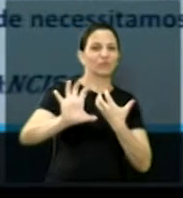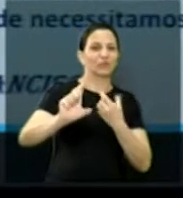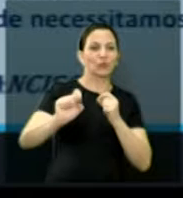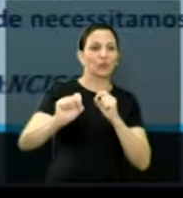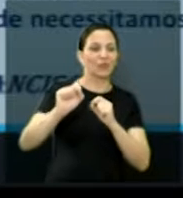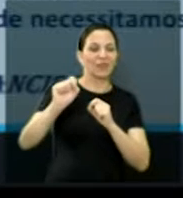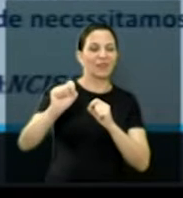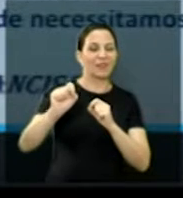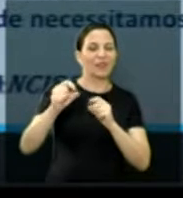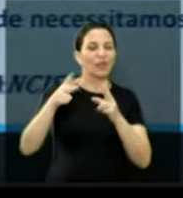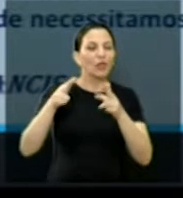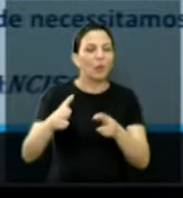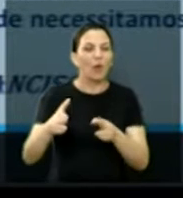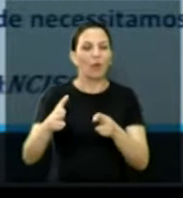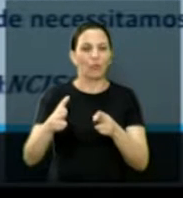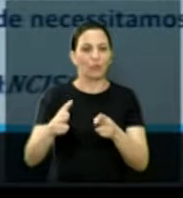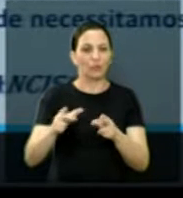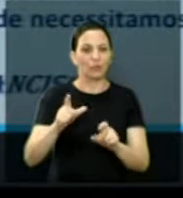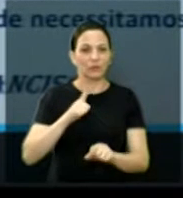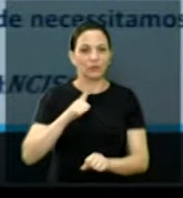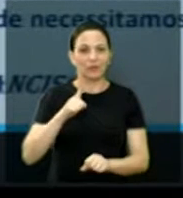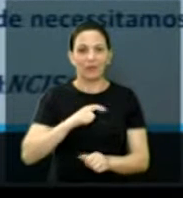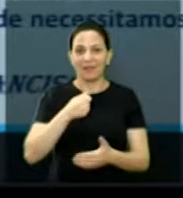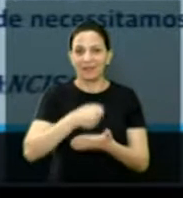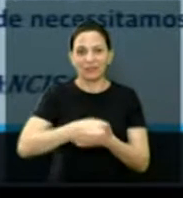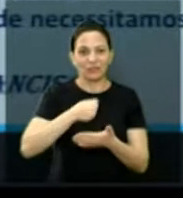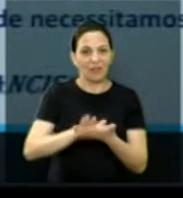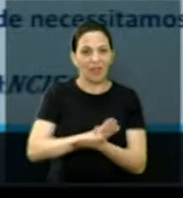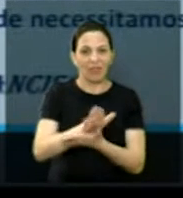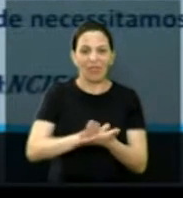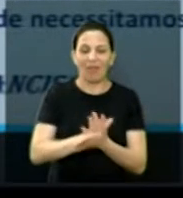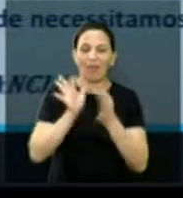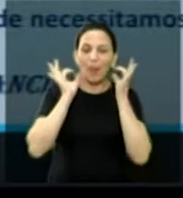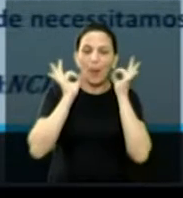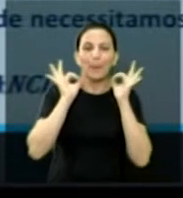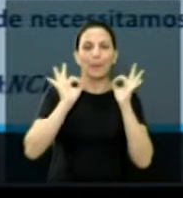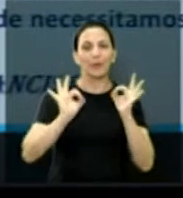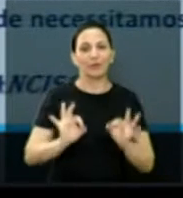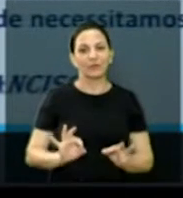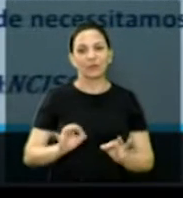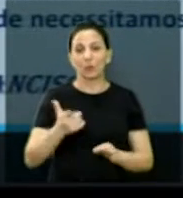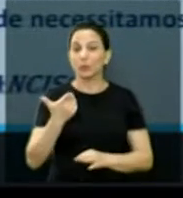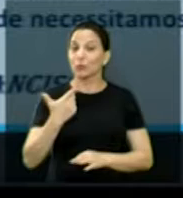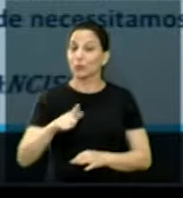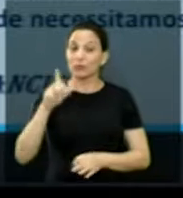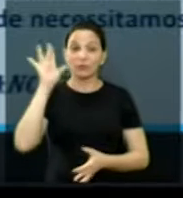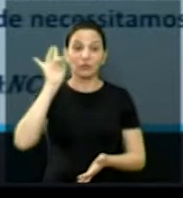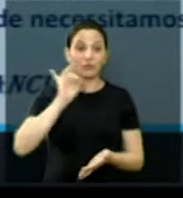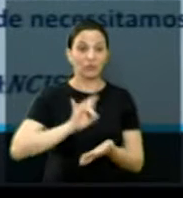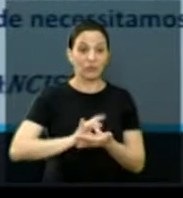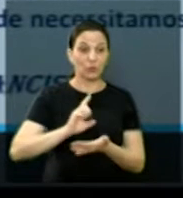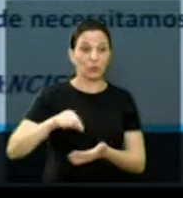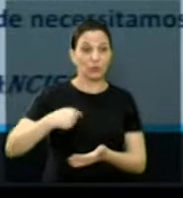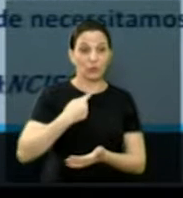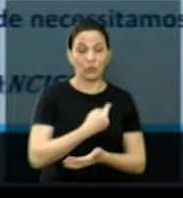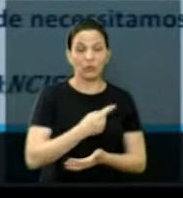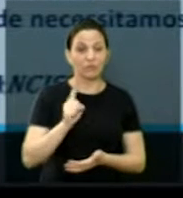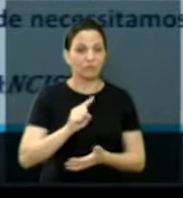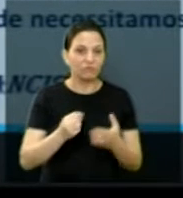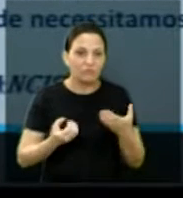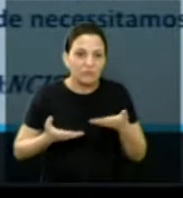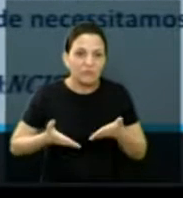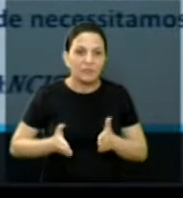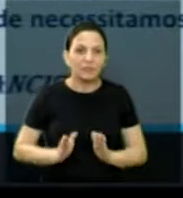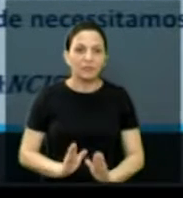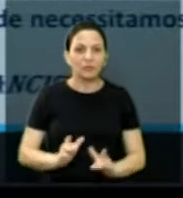que o outro lhe faça, sem exigir deles a perfeição que ainda não temos. Nós não nascemos